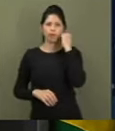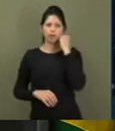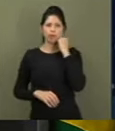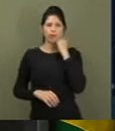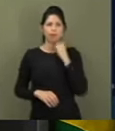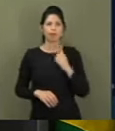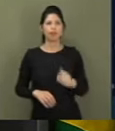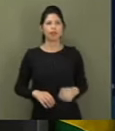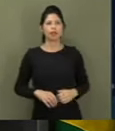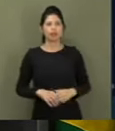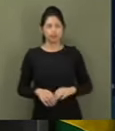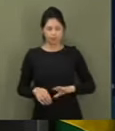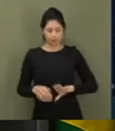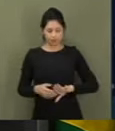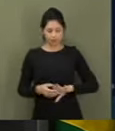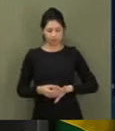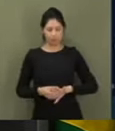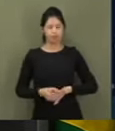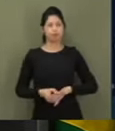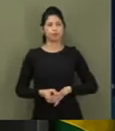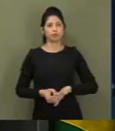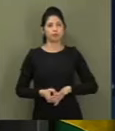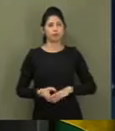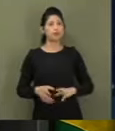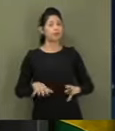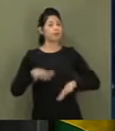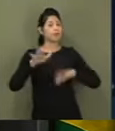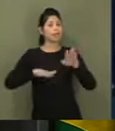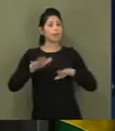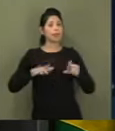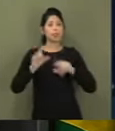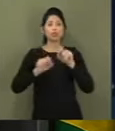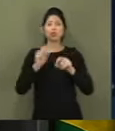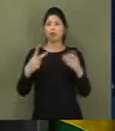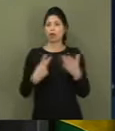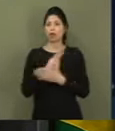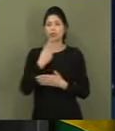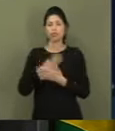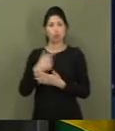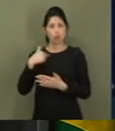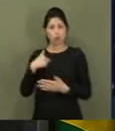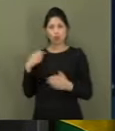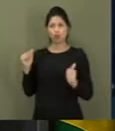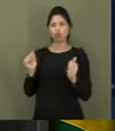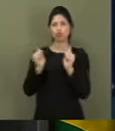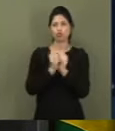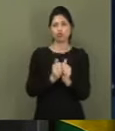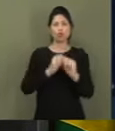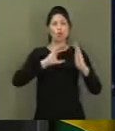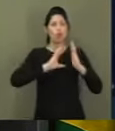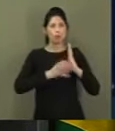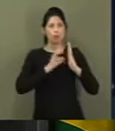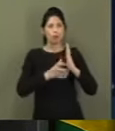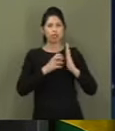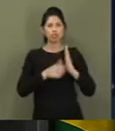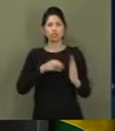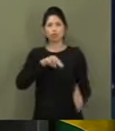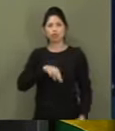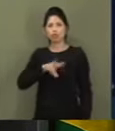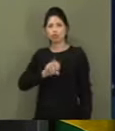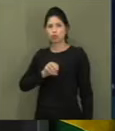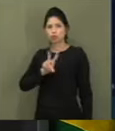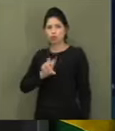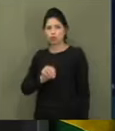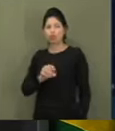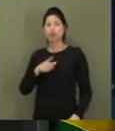independente de eu estar no Partido Novo, que eu fui muito bem acolhido e quero agradecer a todos que fazem